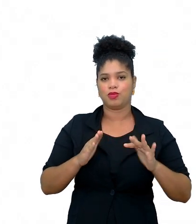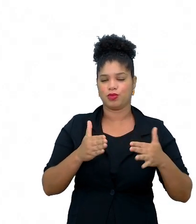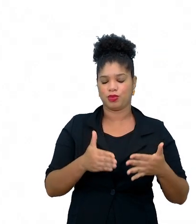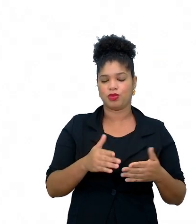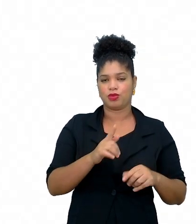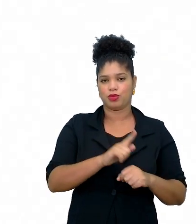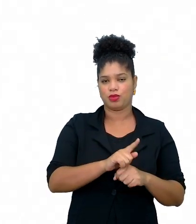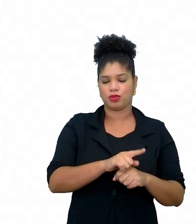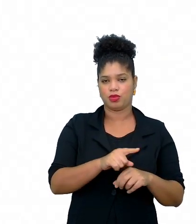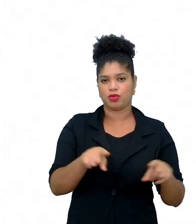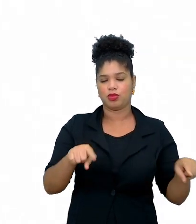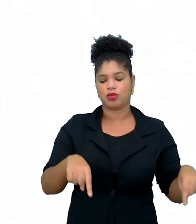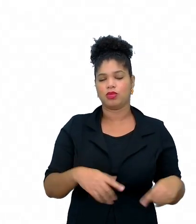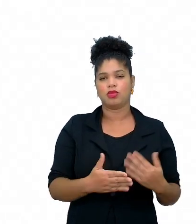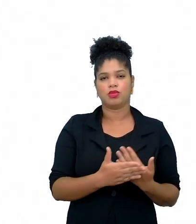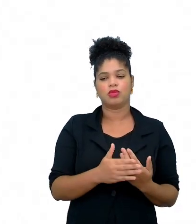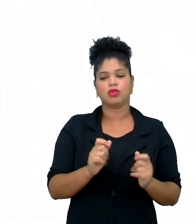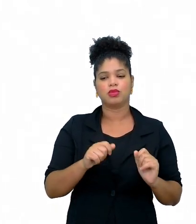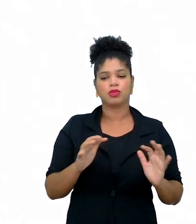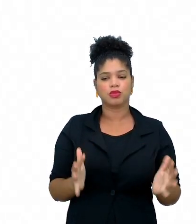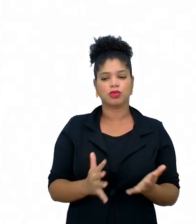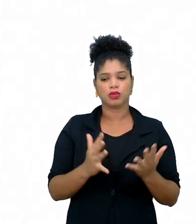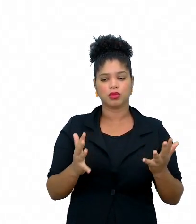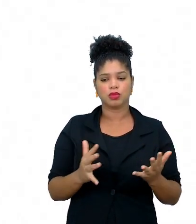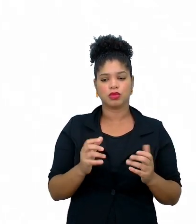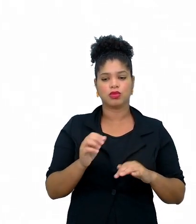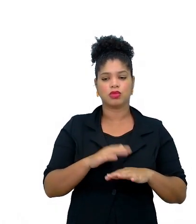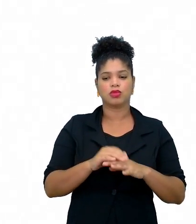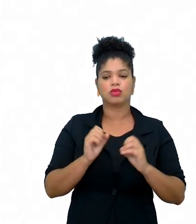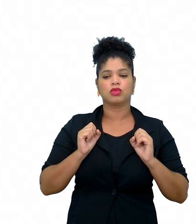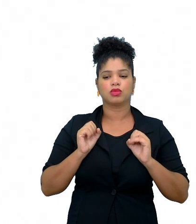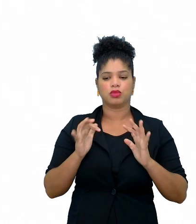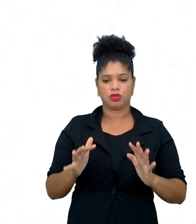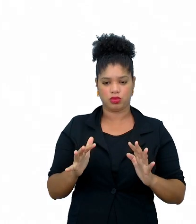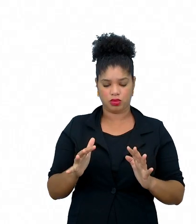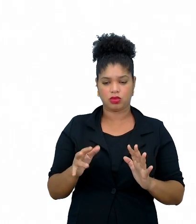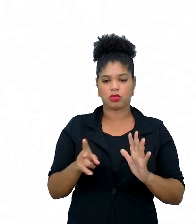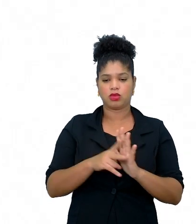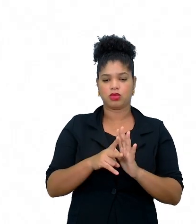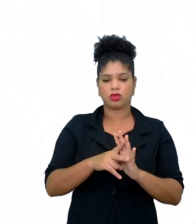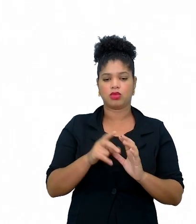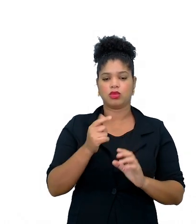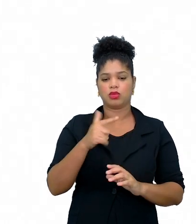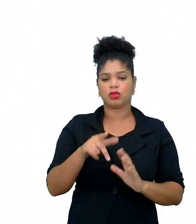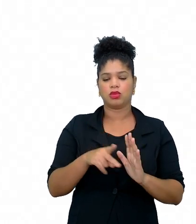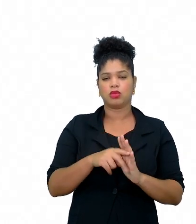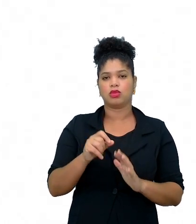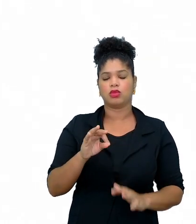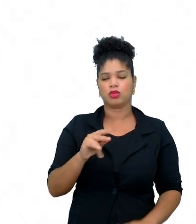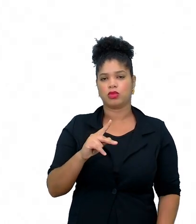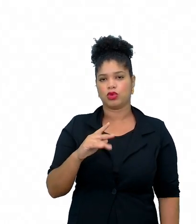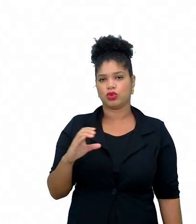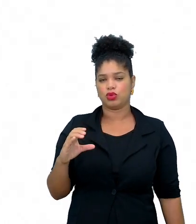de aula para fomentar as ações do desdobramento na TPC.